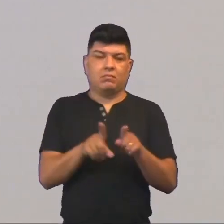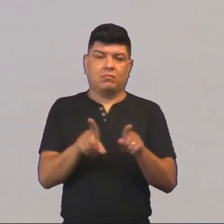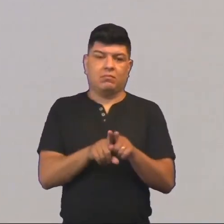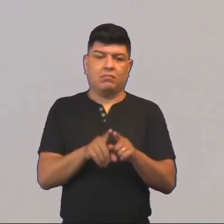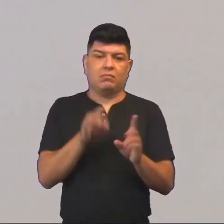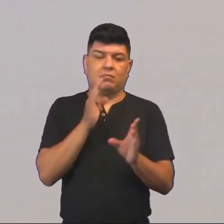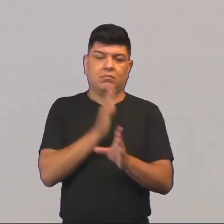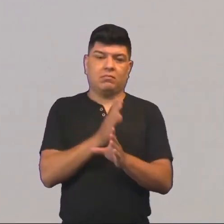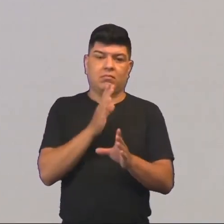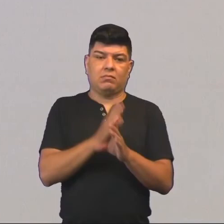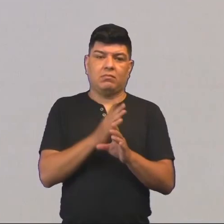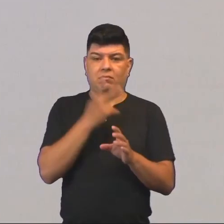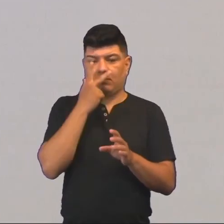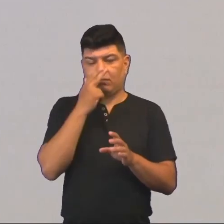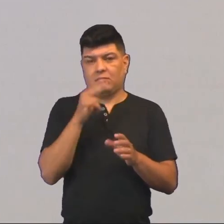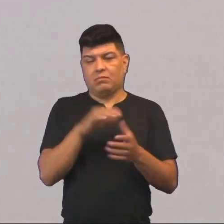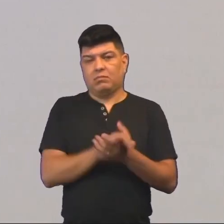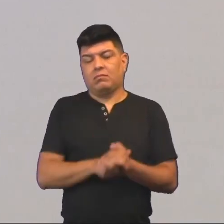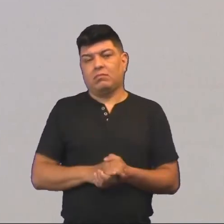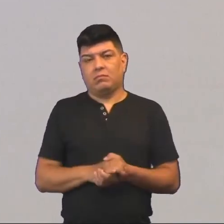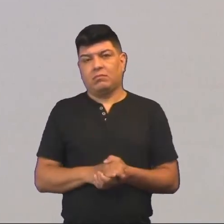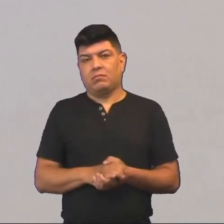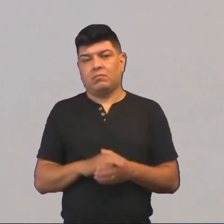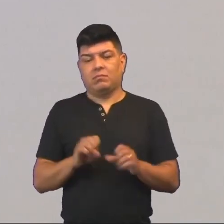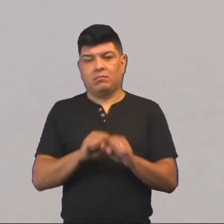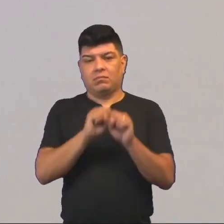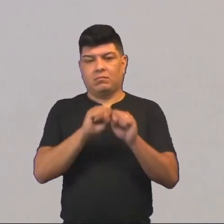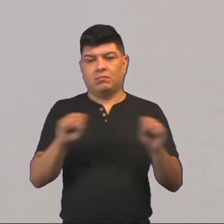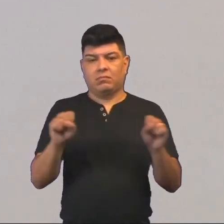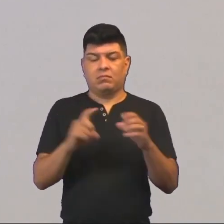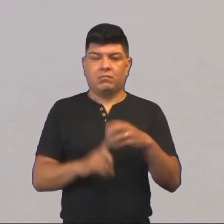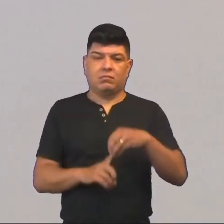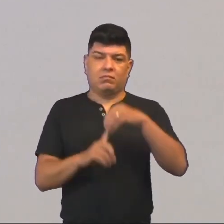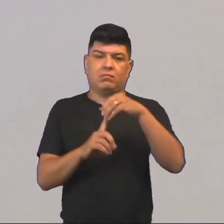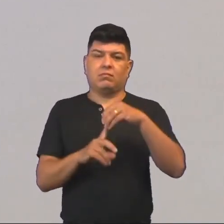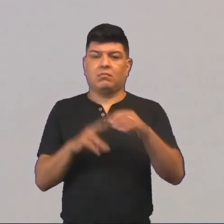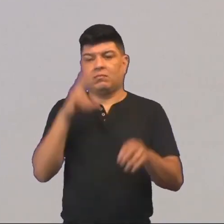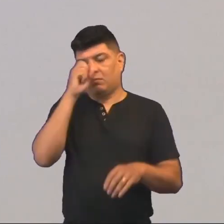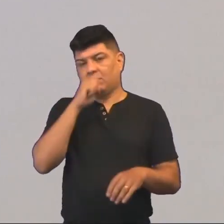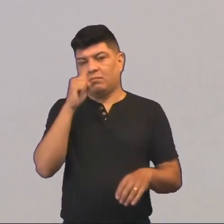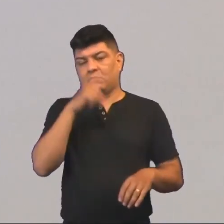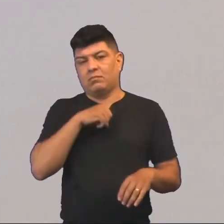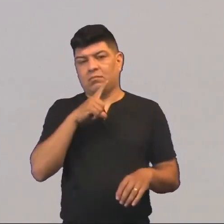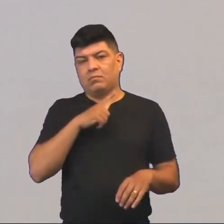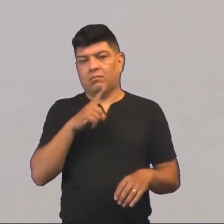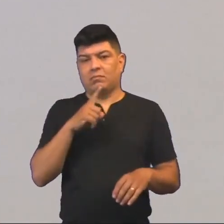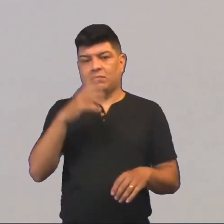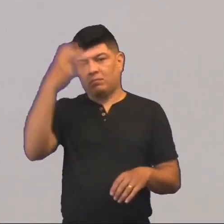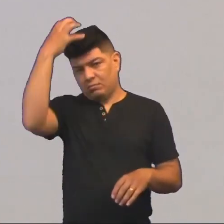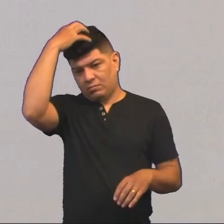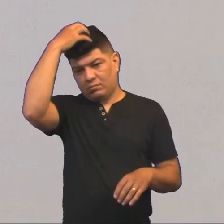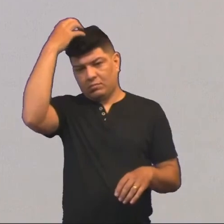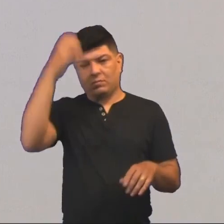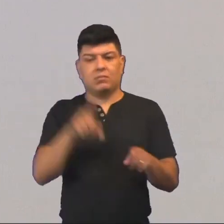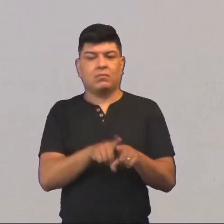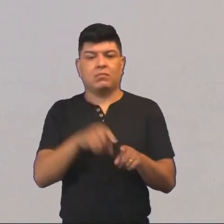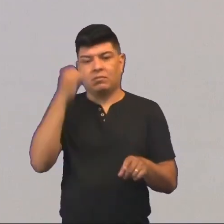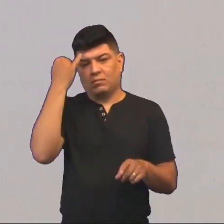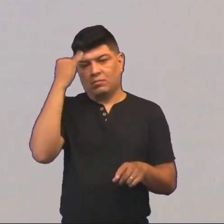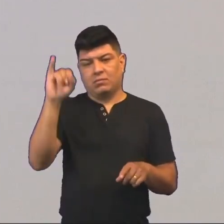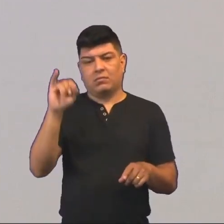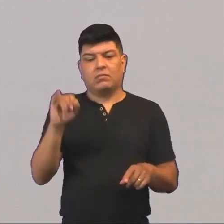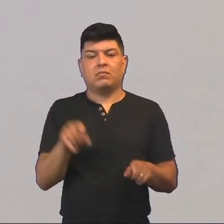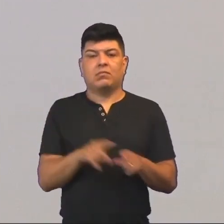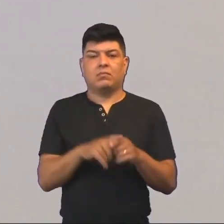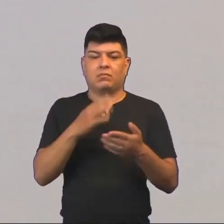causando a derrocada do sistema absolutista, desse poder absoluto na mão dos reis. A gente tem a ideia do